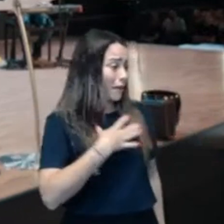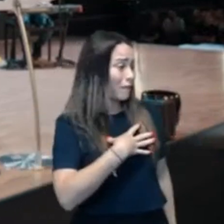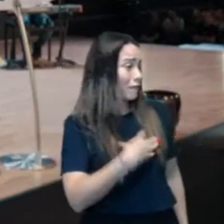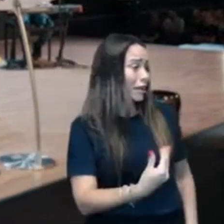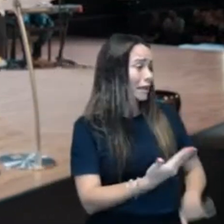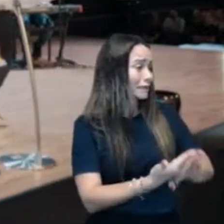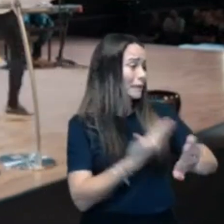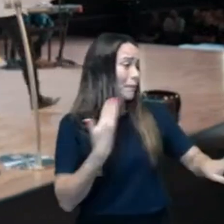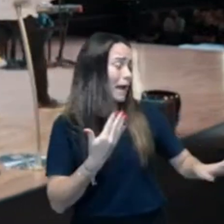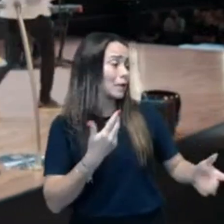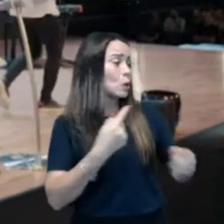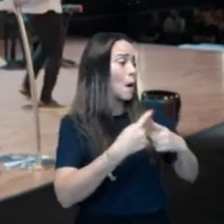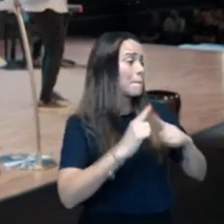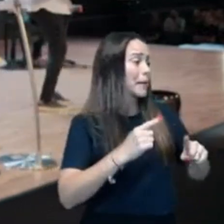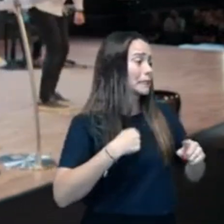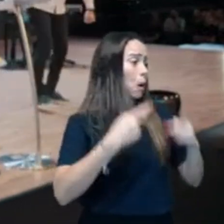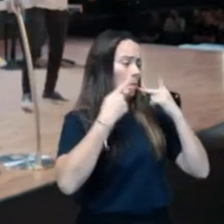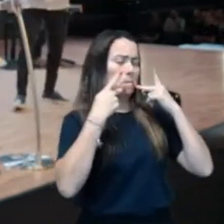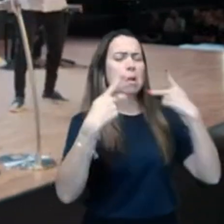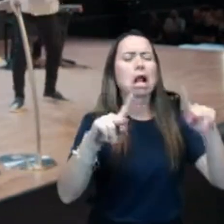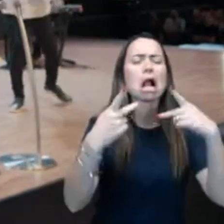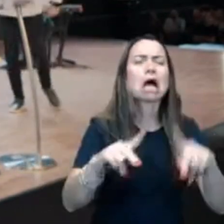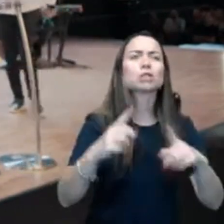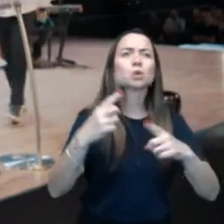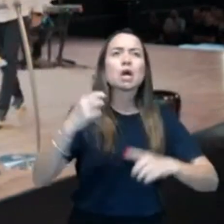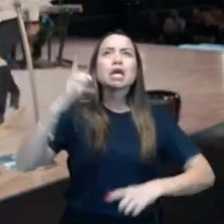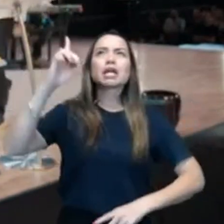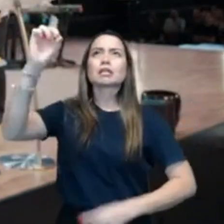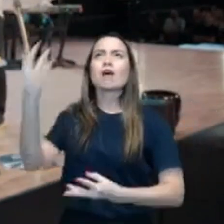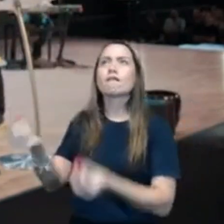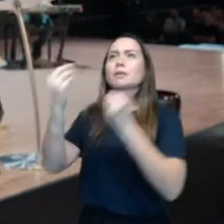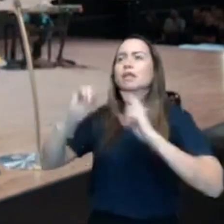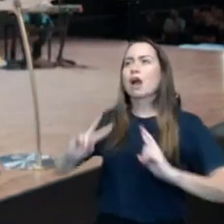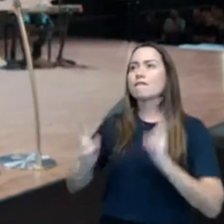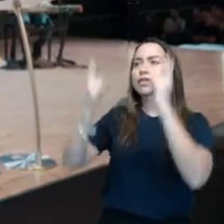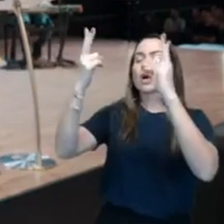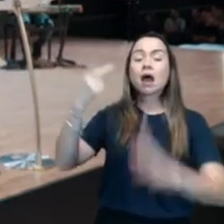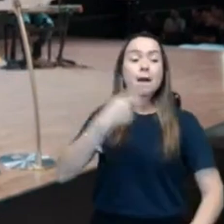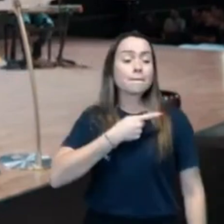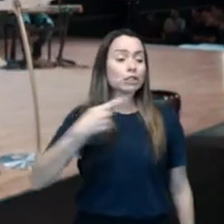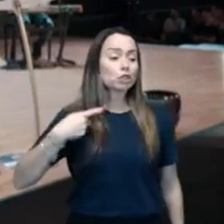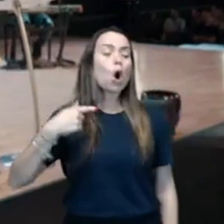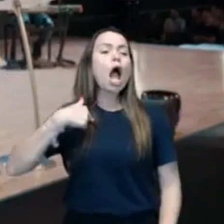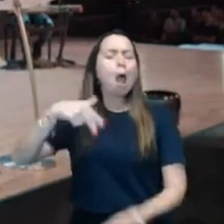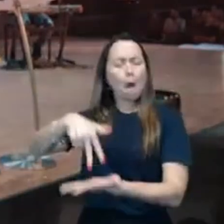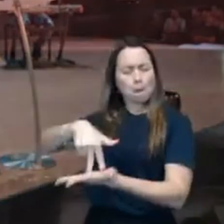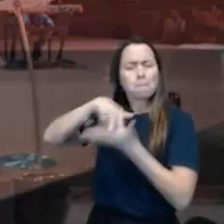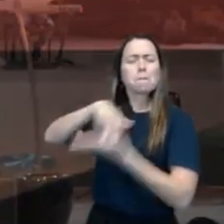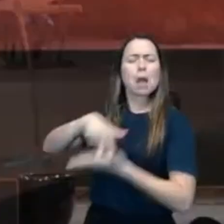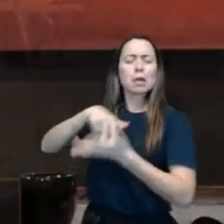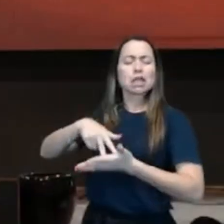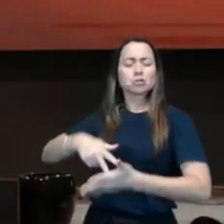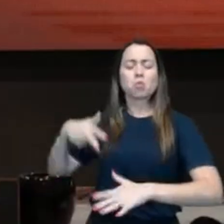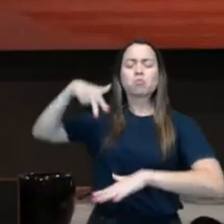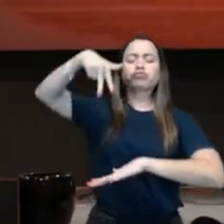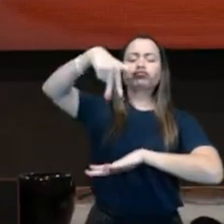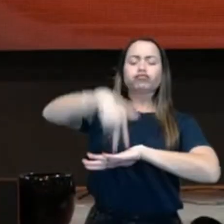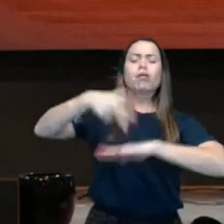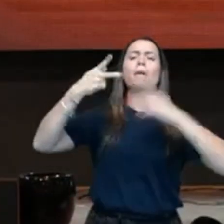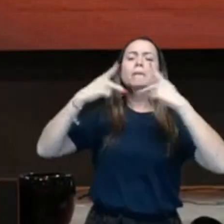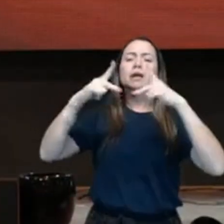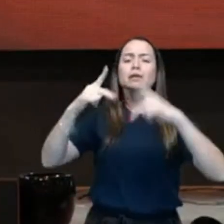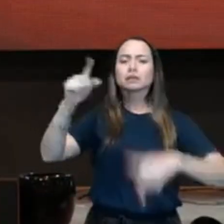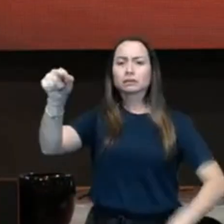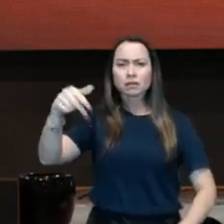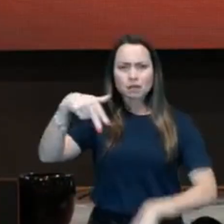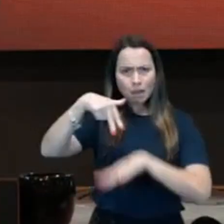mas eu estou no púlpito pregando, e Deus vai me dar vitória. Pastor, eu permaneço firme no púlpito, esse homem